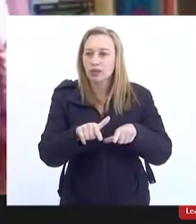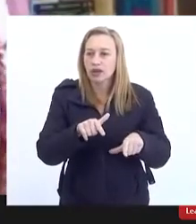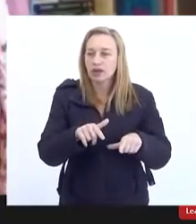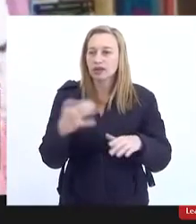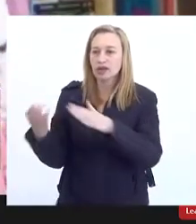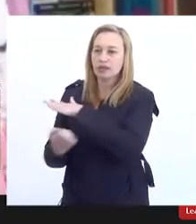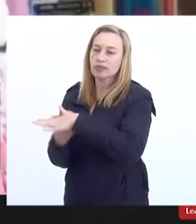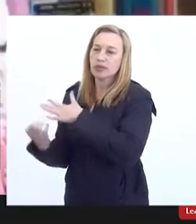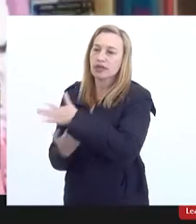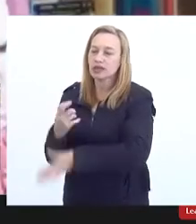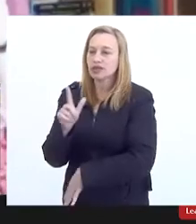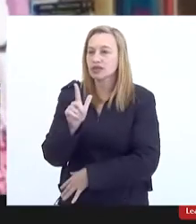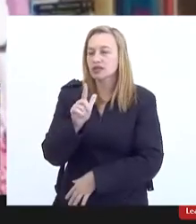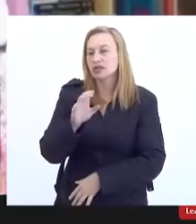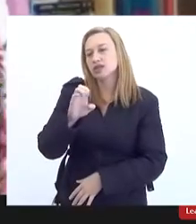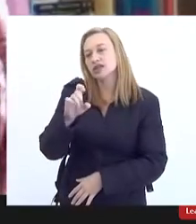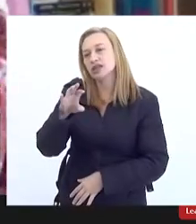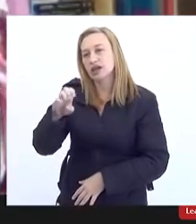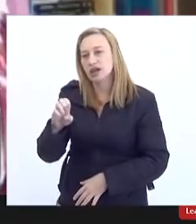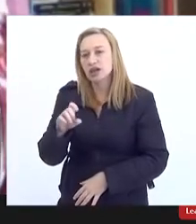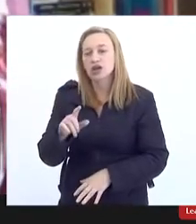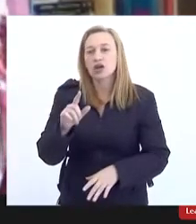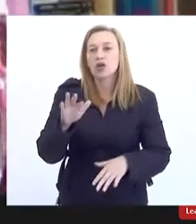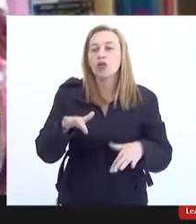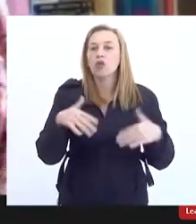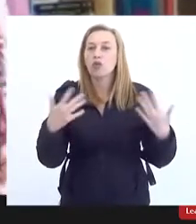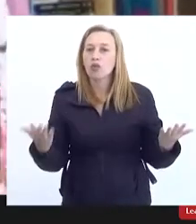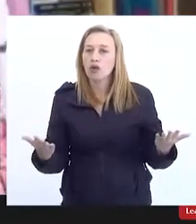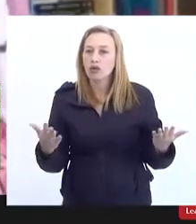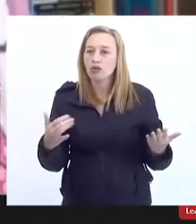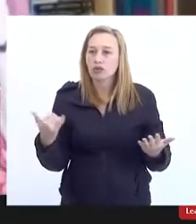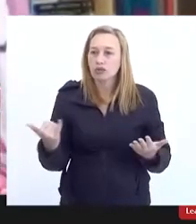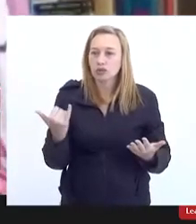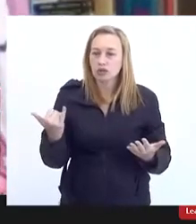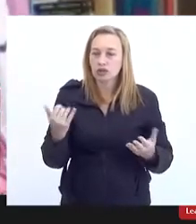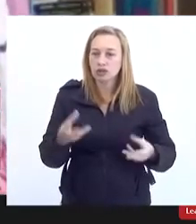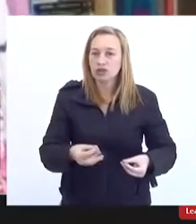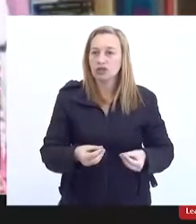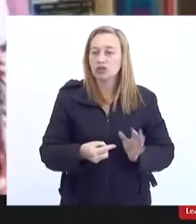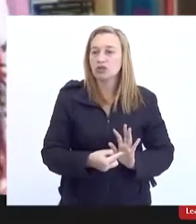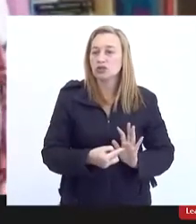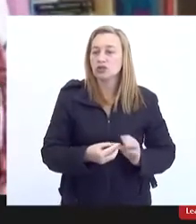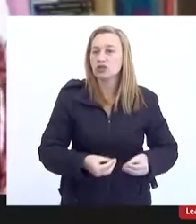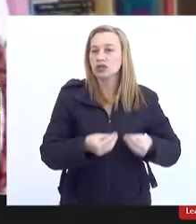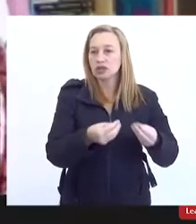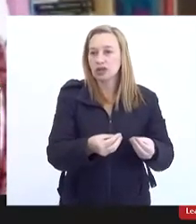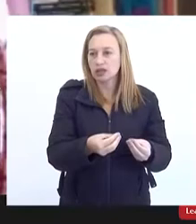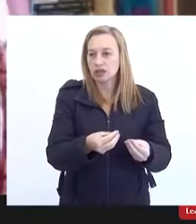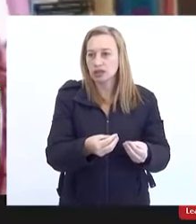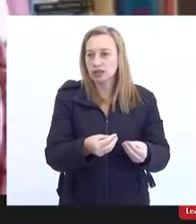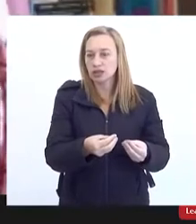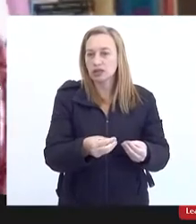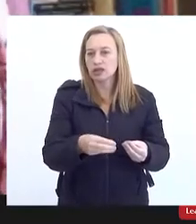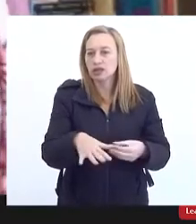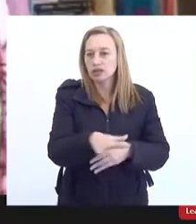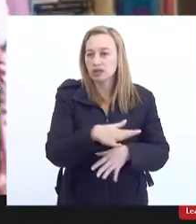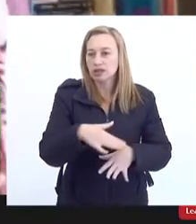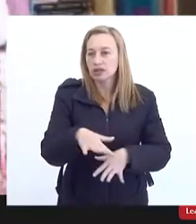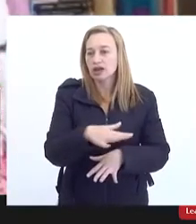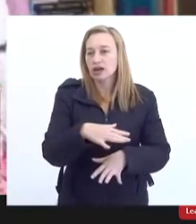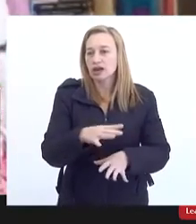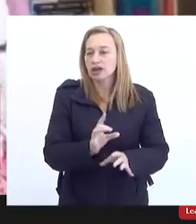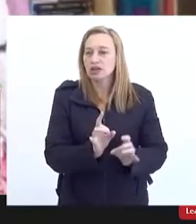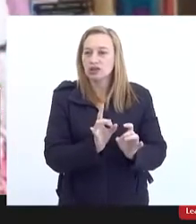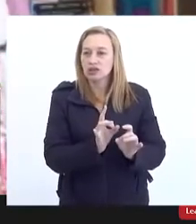é necessário observar quais são os aspectos que estão sendo entregues à iniciativa privada e de que maneira